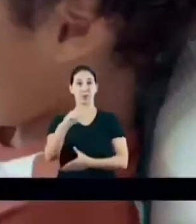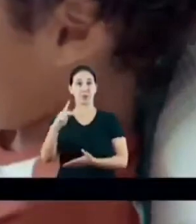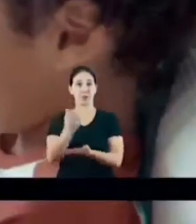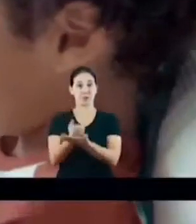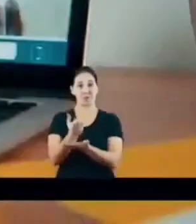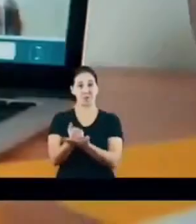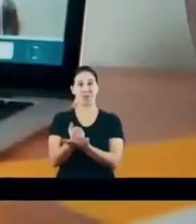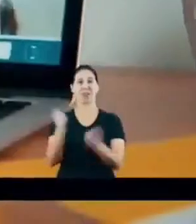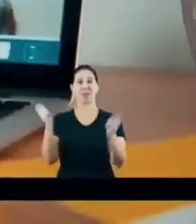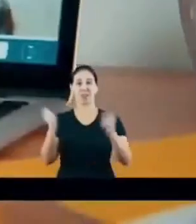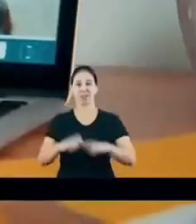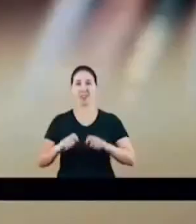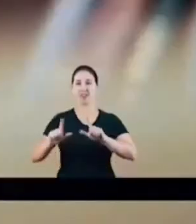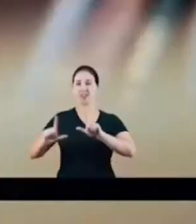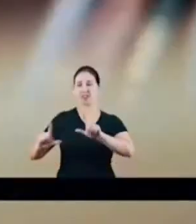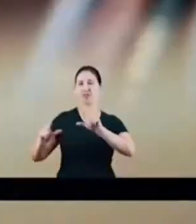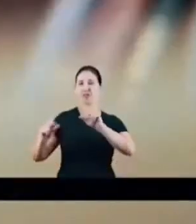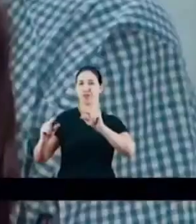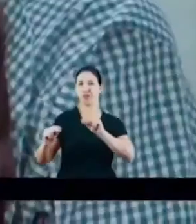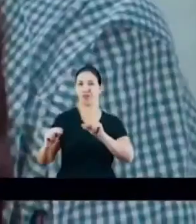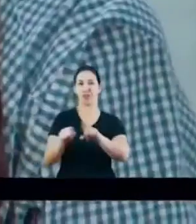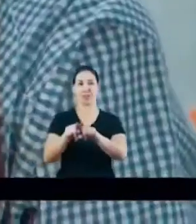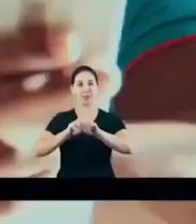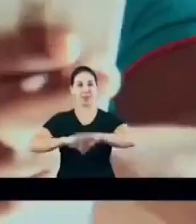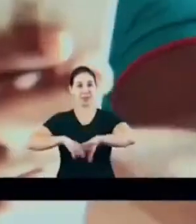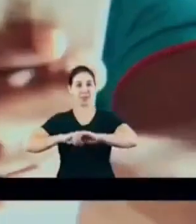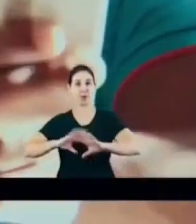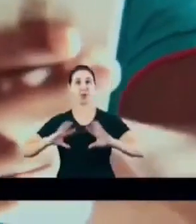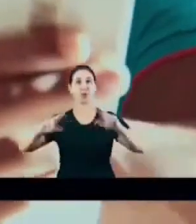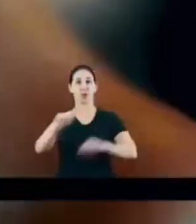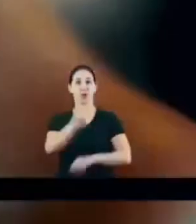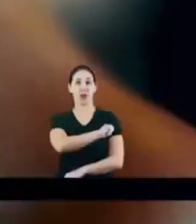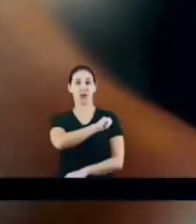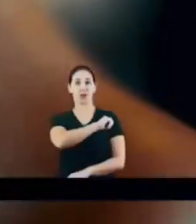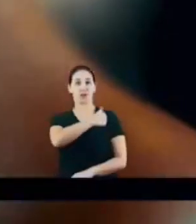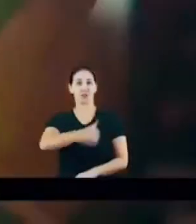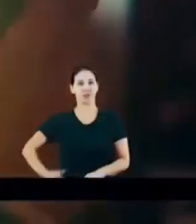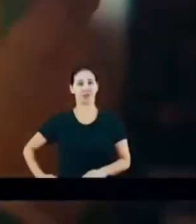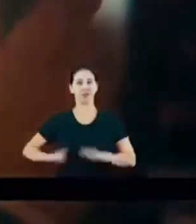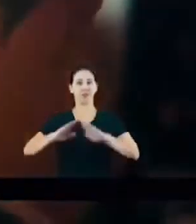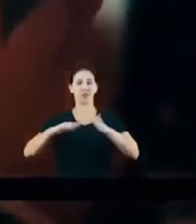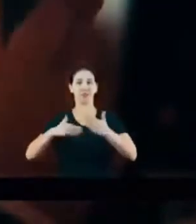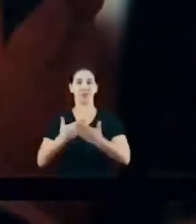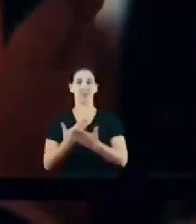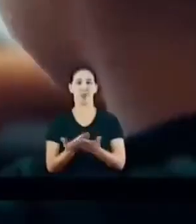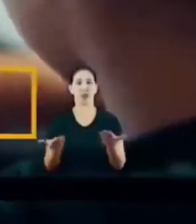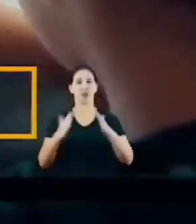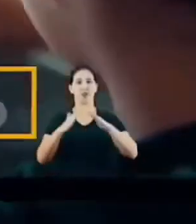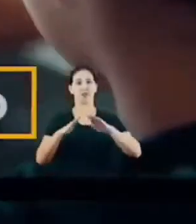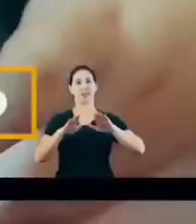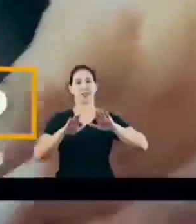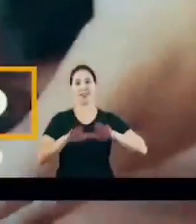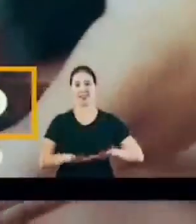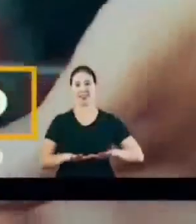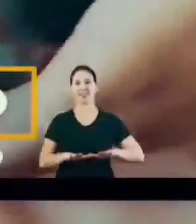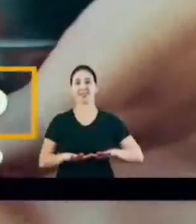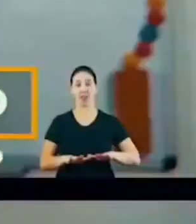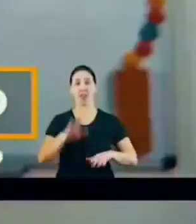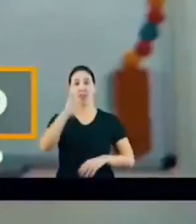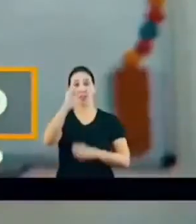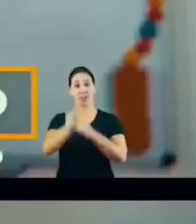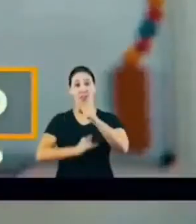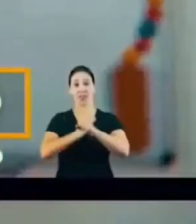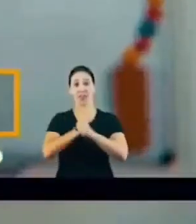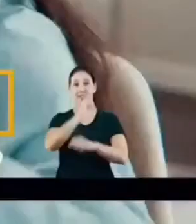online de aulas com chats para todos os estudantes da rede pública de ensino durante a quarentena. O acesso à internet é